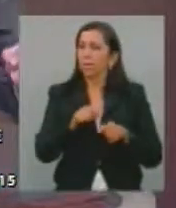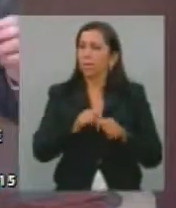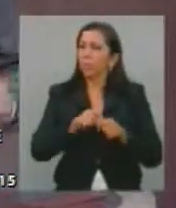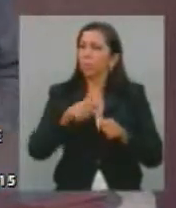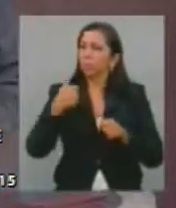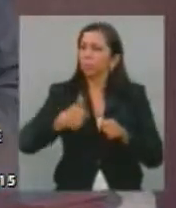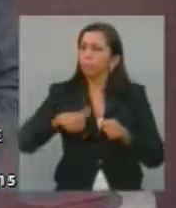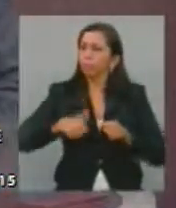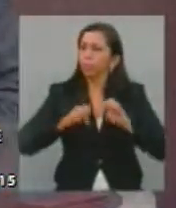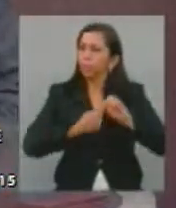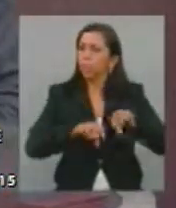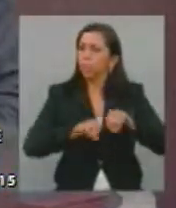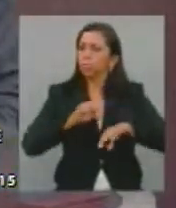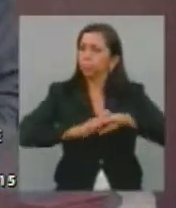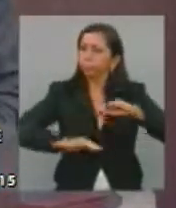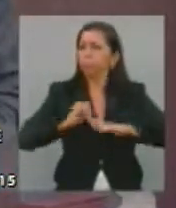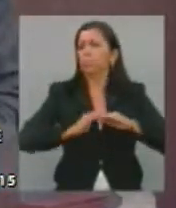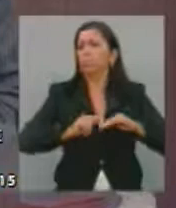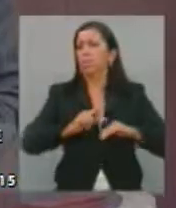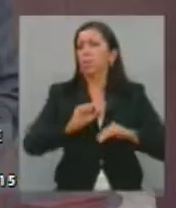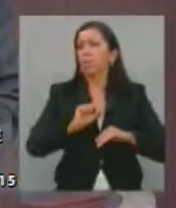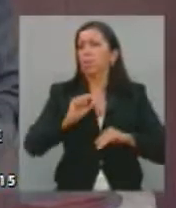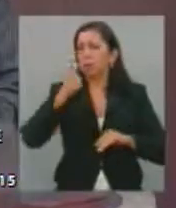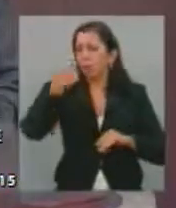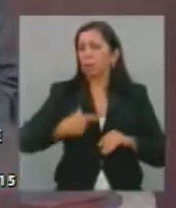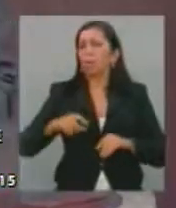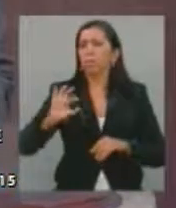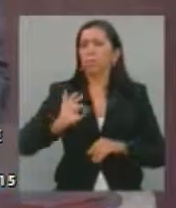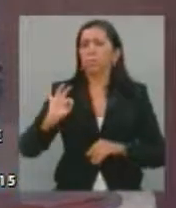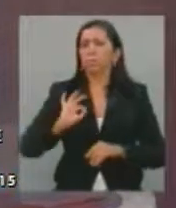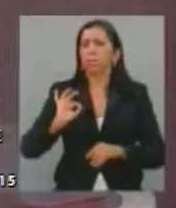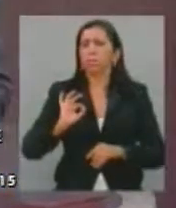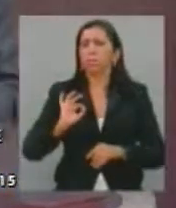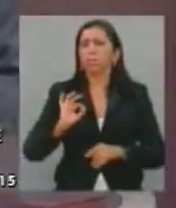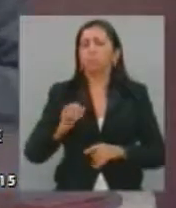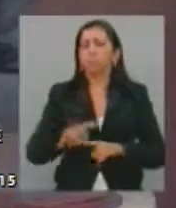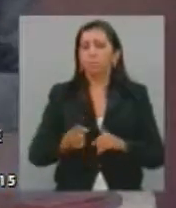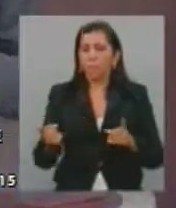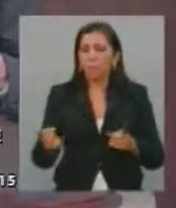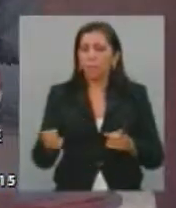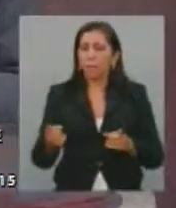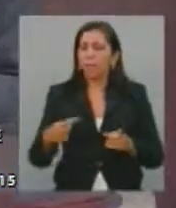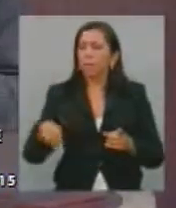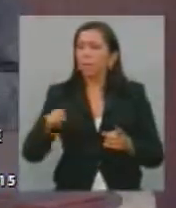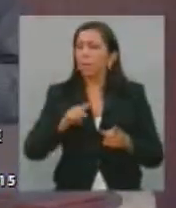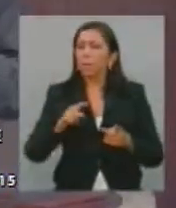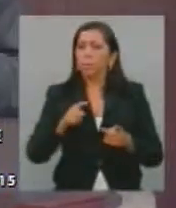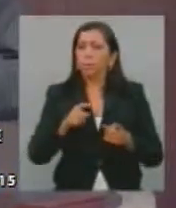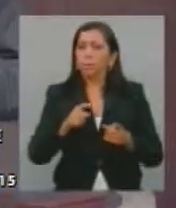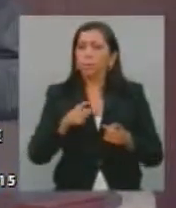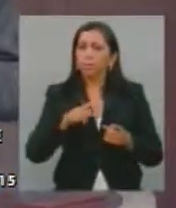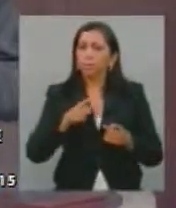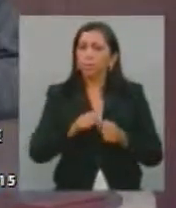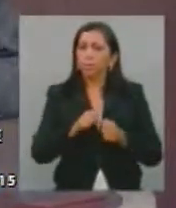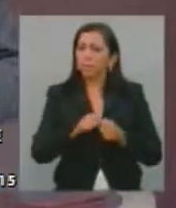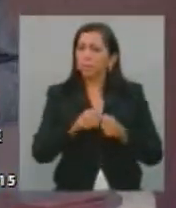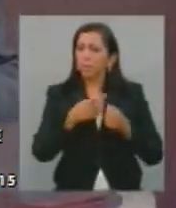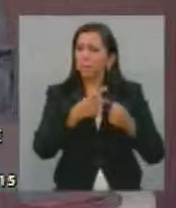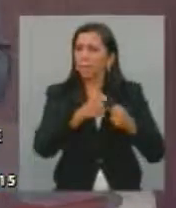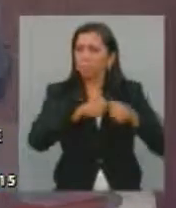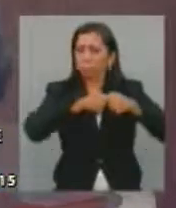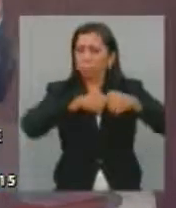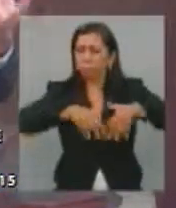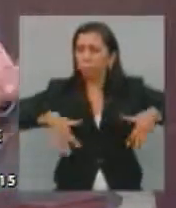qualificação do trabalho policial, que tem que ser feito, mas é de não permitir que a estrutura